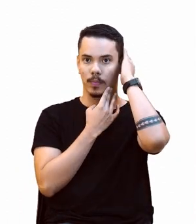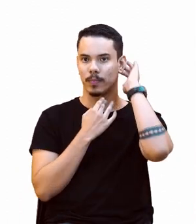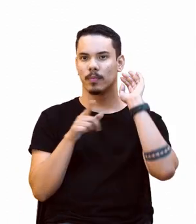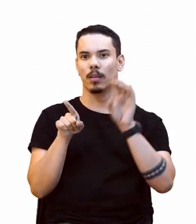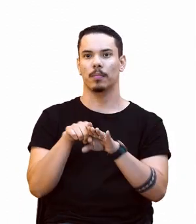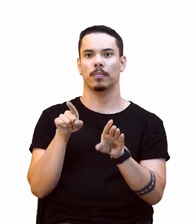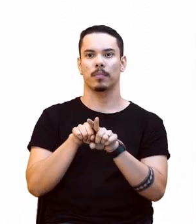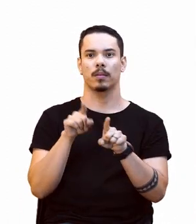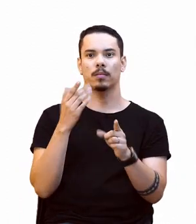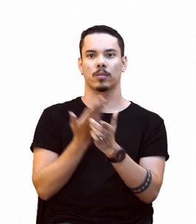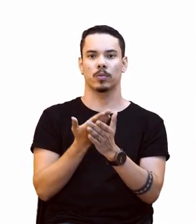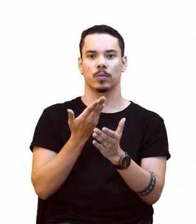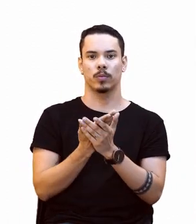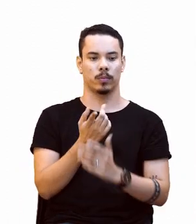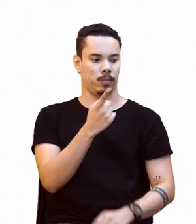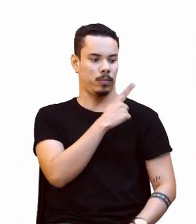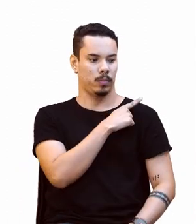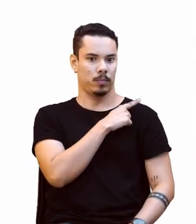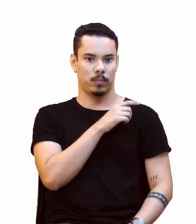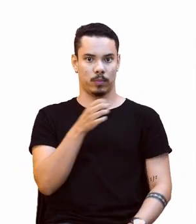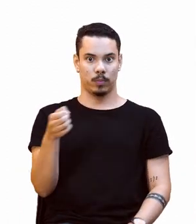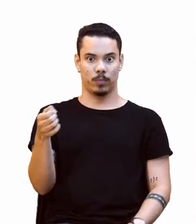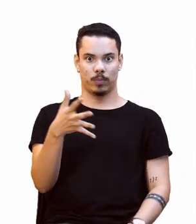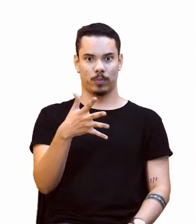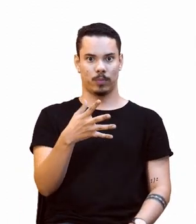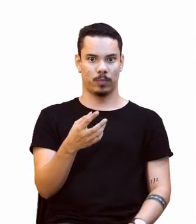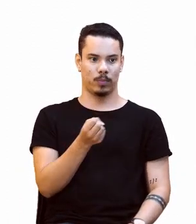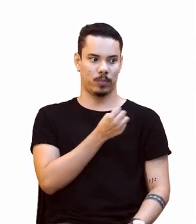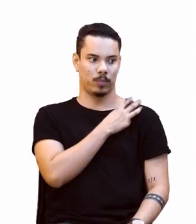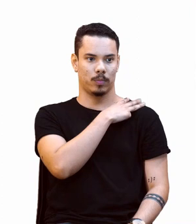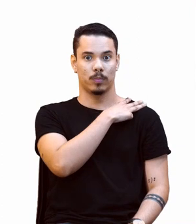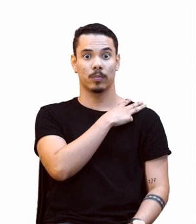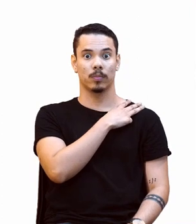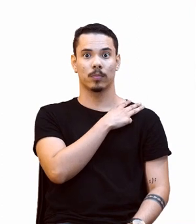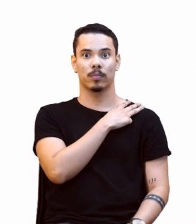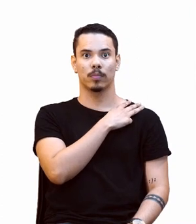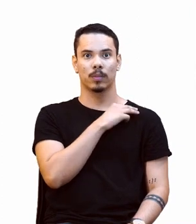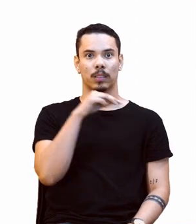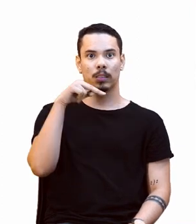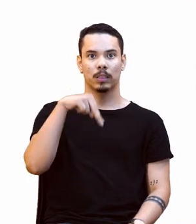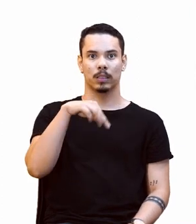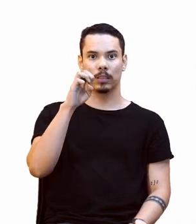o primeiro ano do novo ensino médio. Gente, aqui a gente fala NEM, tá?